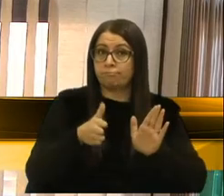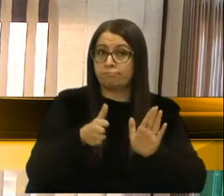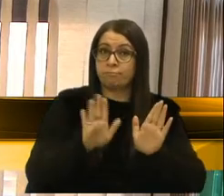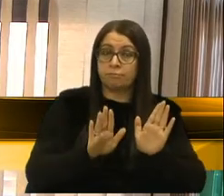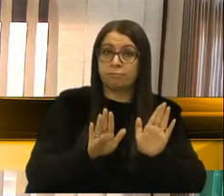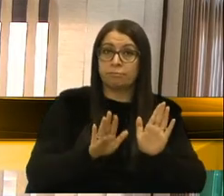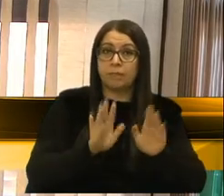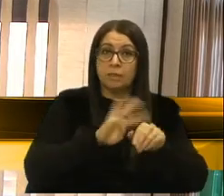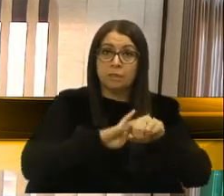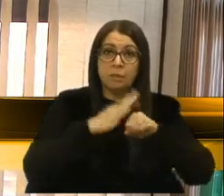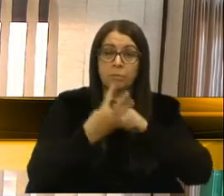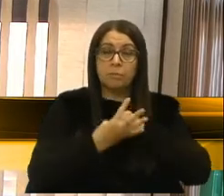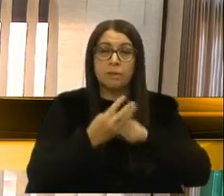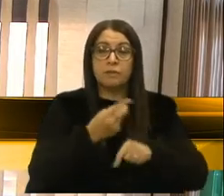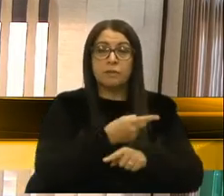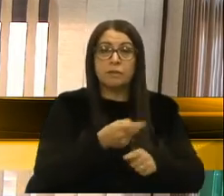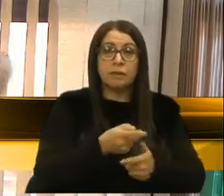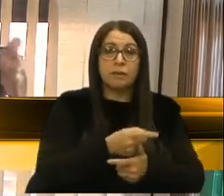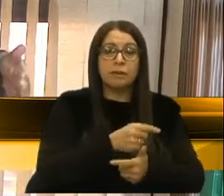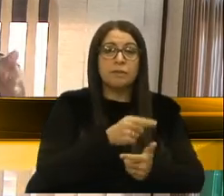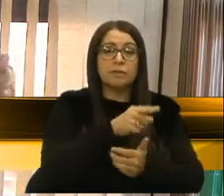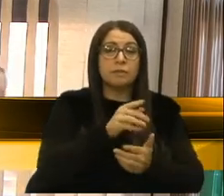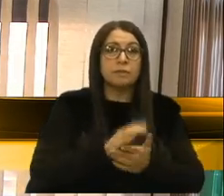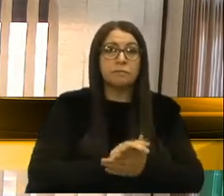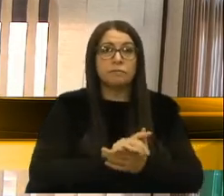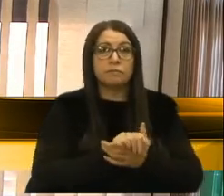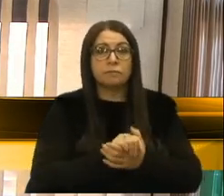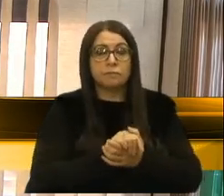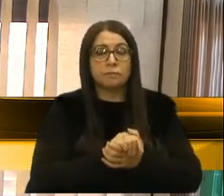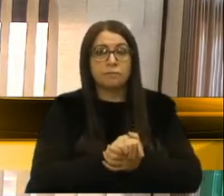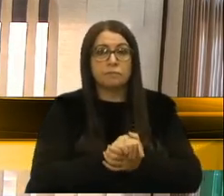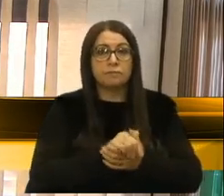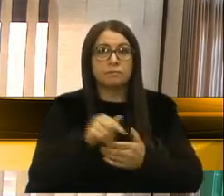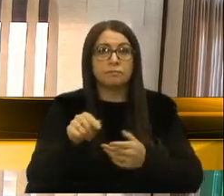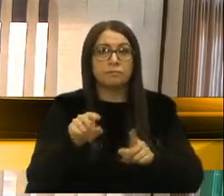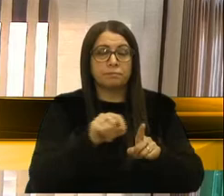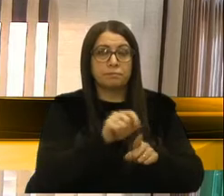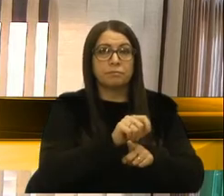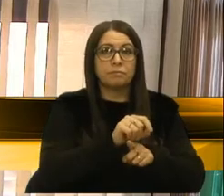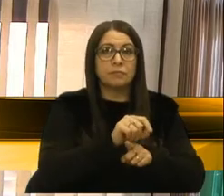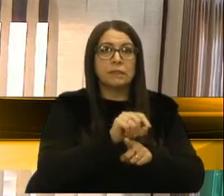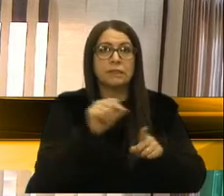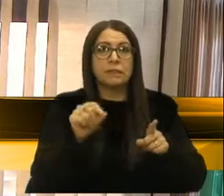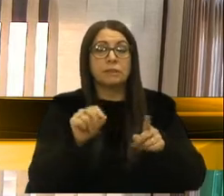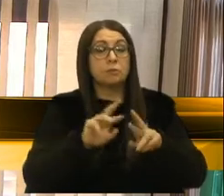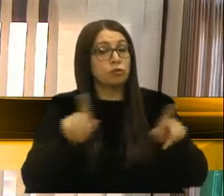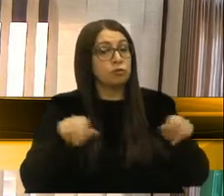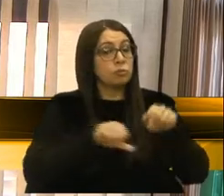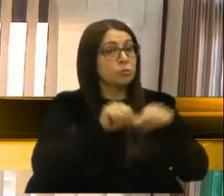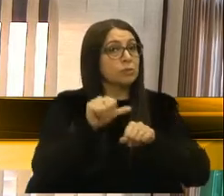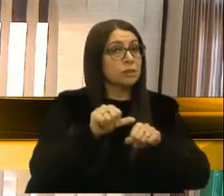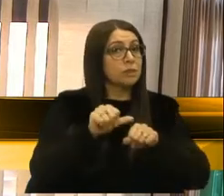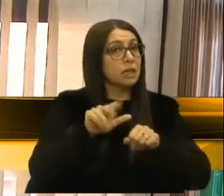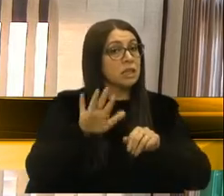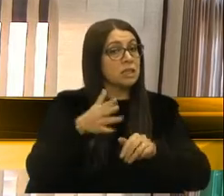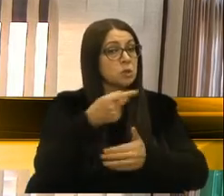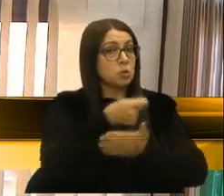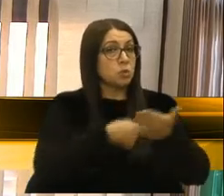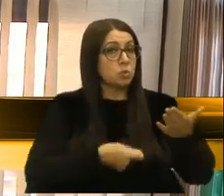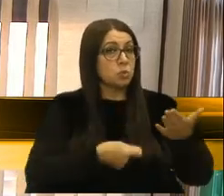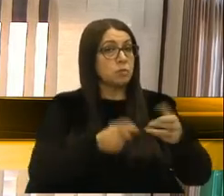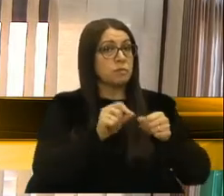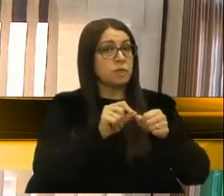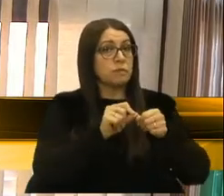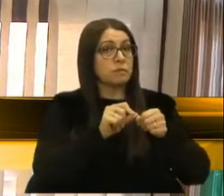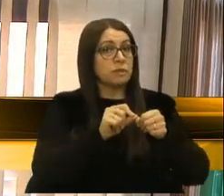pandemia trouxe justamente uma coisa totalmente inusitada, e muitas vezes os concursos são feitos inclusive para